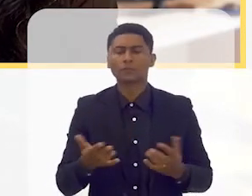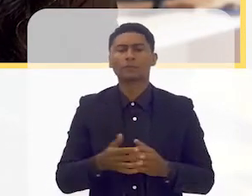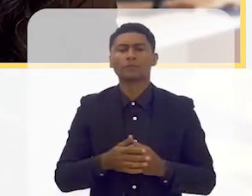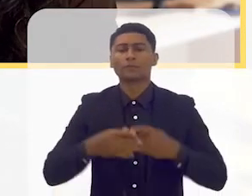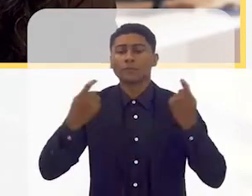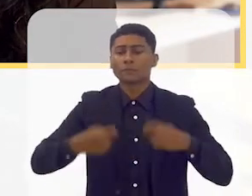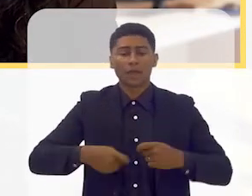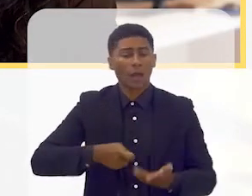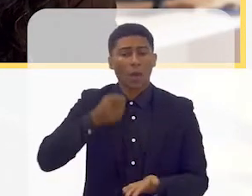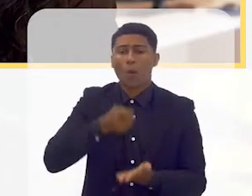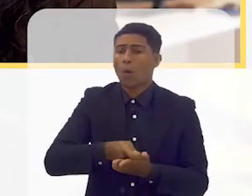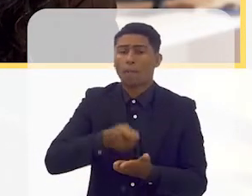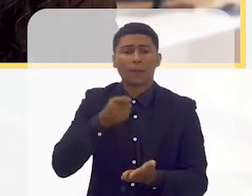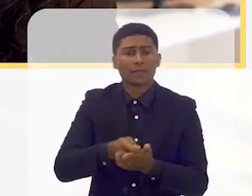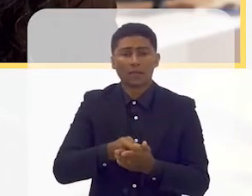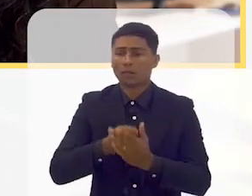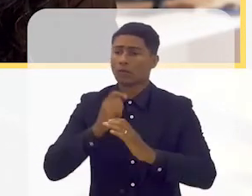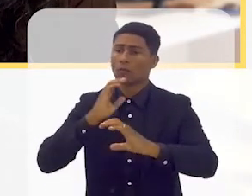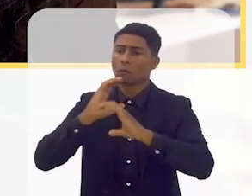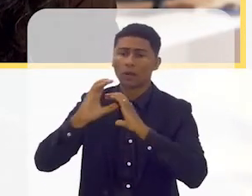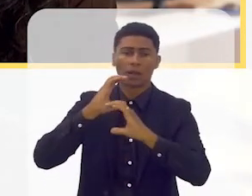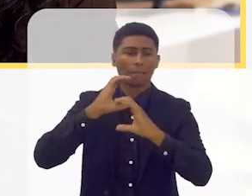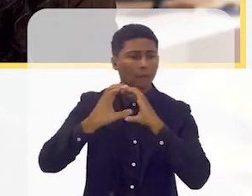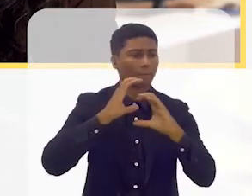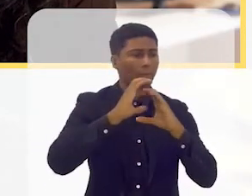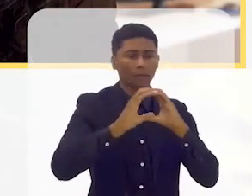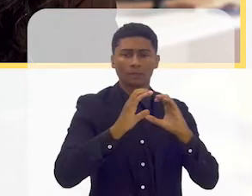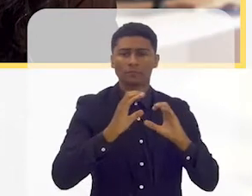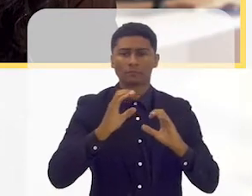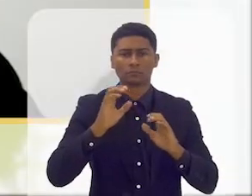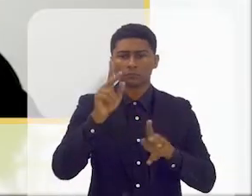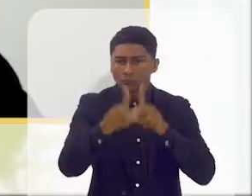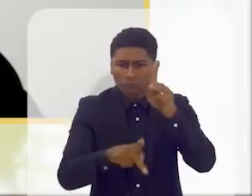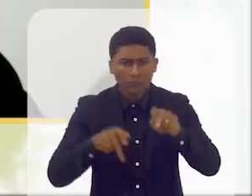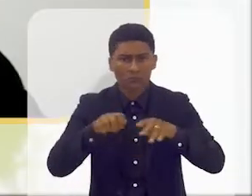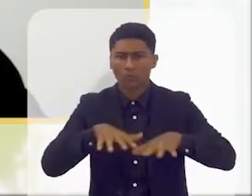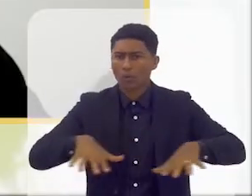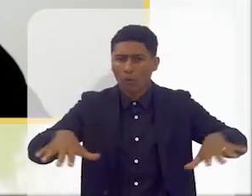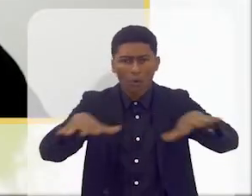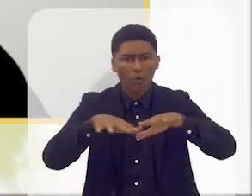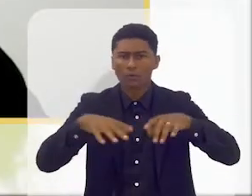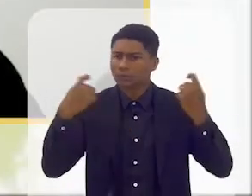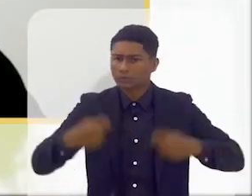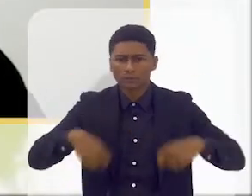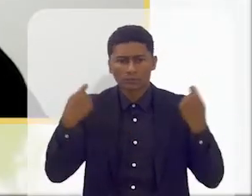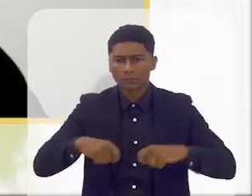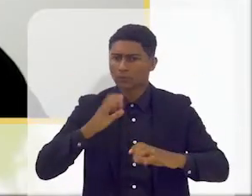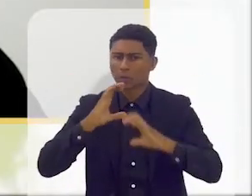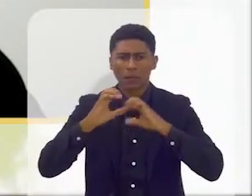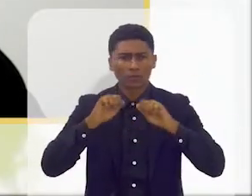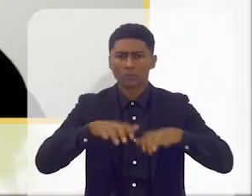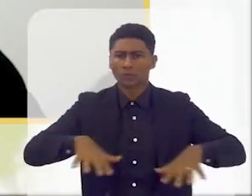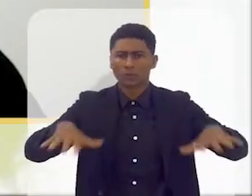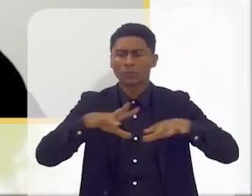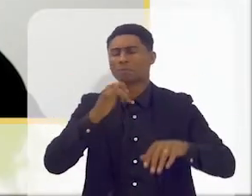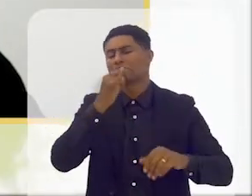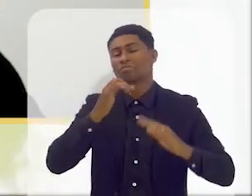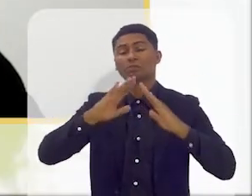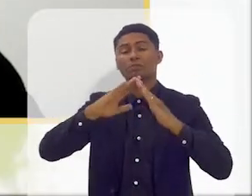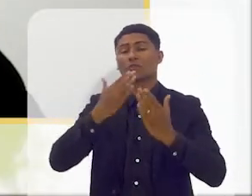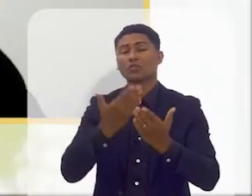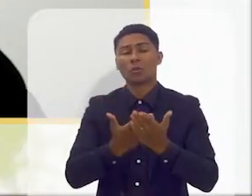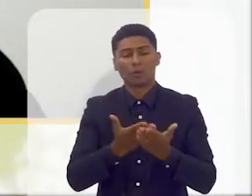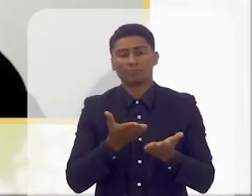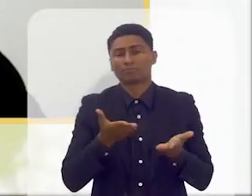de conseguir comunicar de imediato com toda a população. Não faz sentido, eu não posso ter uma